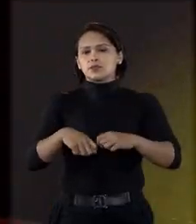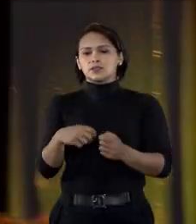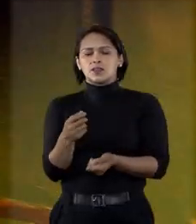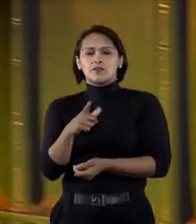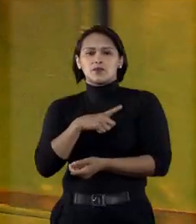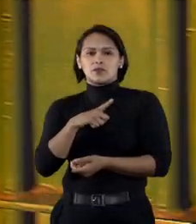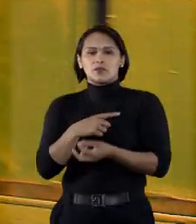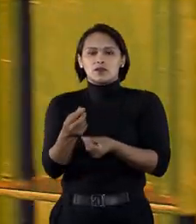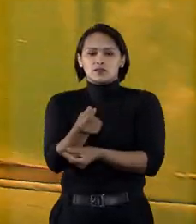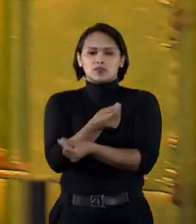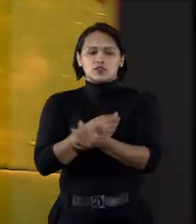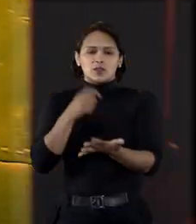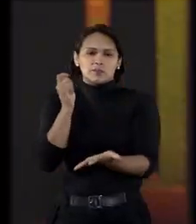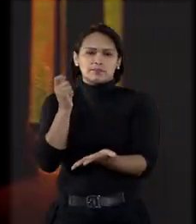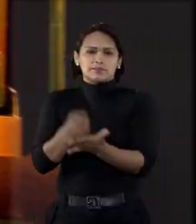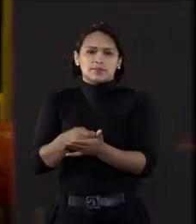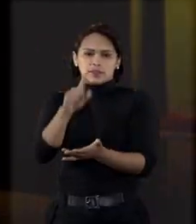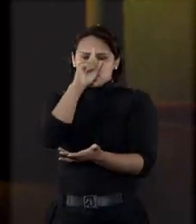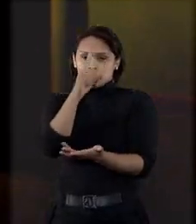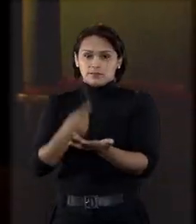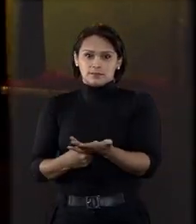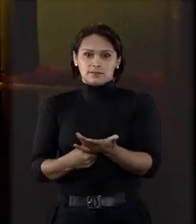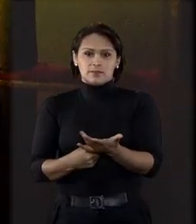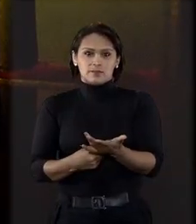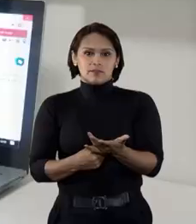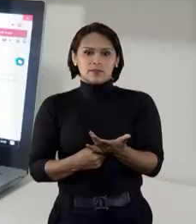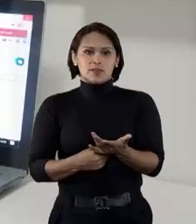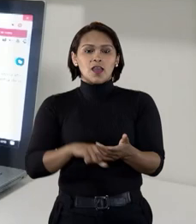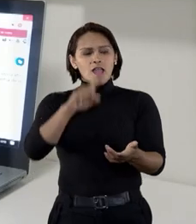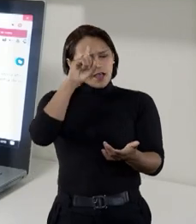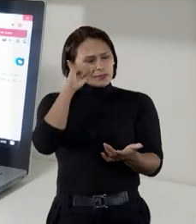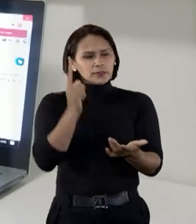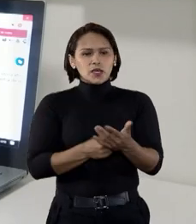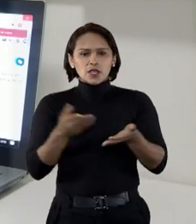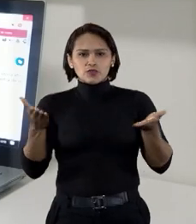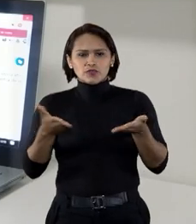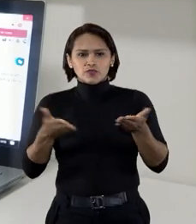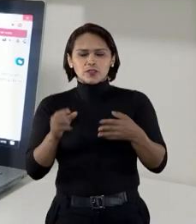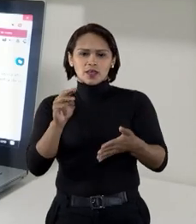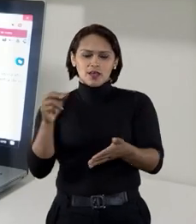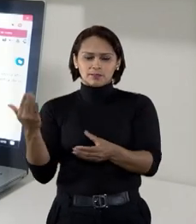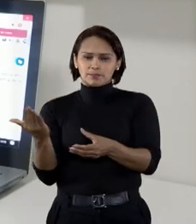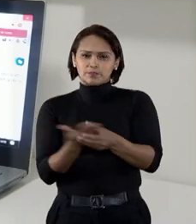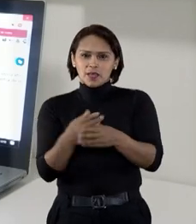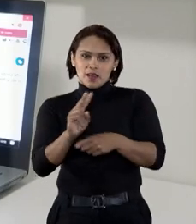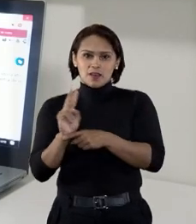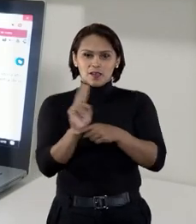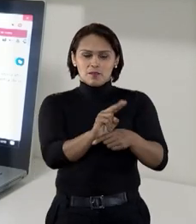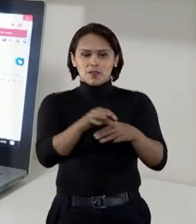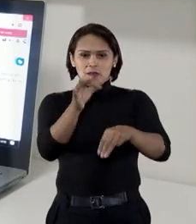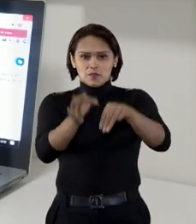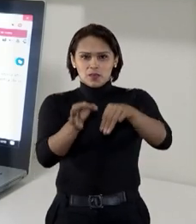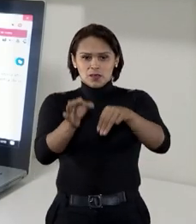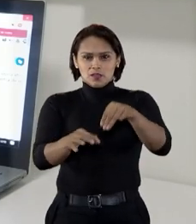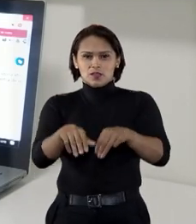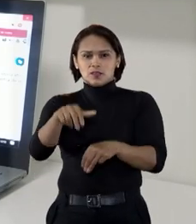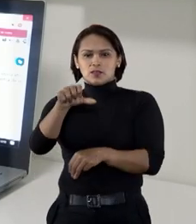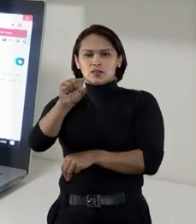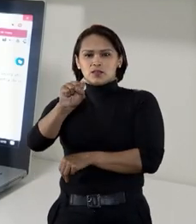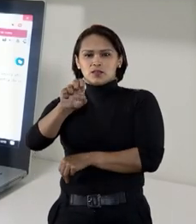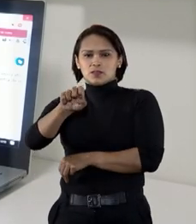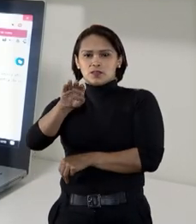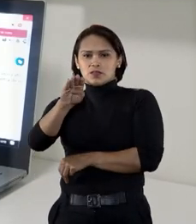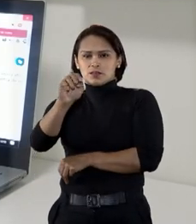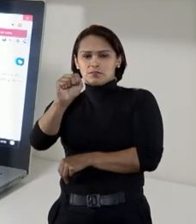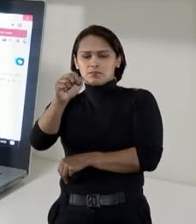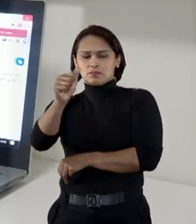capacidade econômica para pagar o valor definido. A medida já havia sido determinada em eliminar pelo relator ministro Sebastião